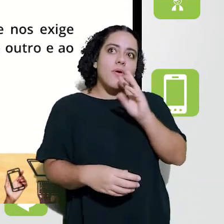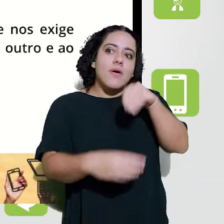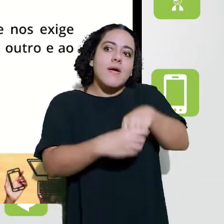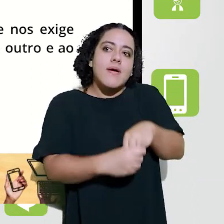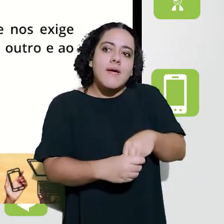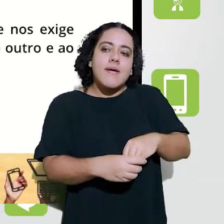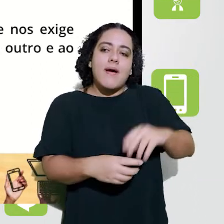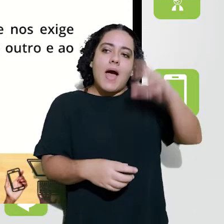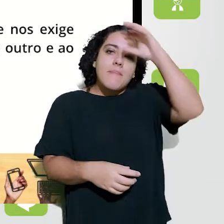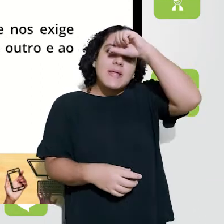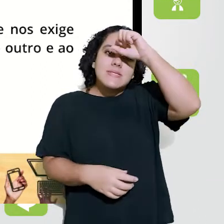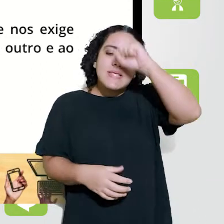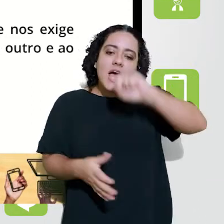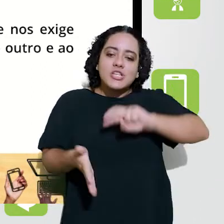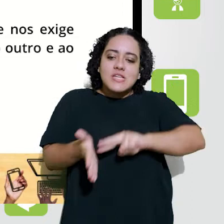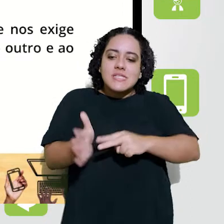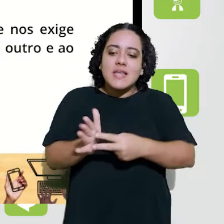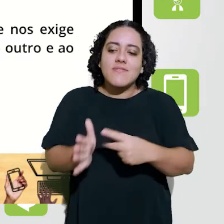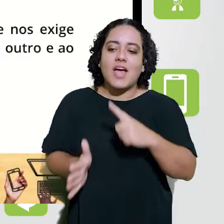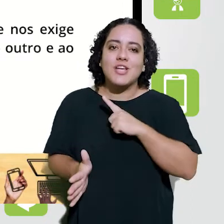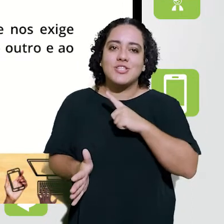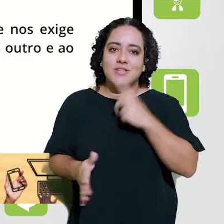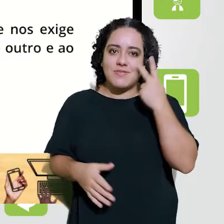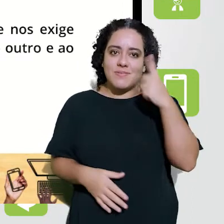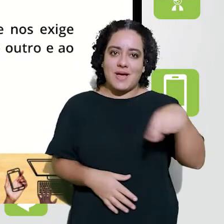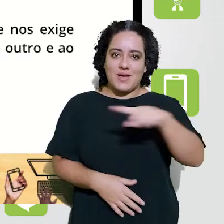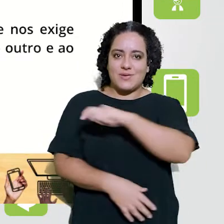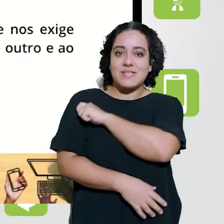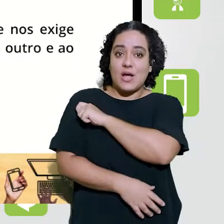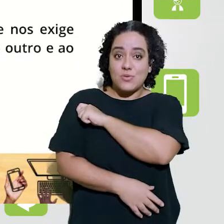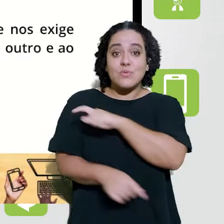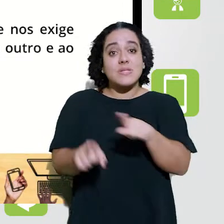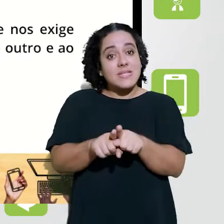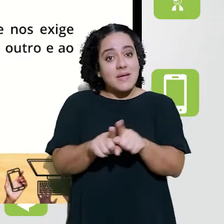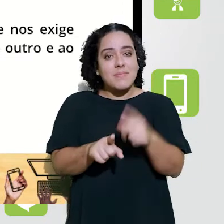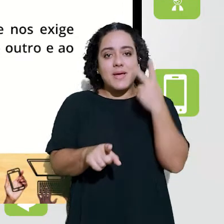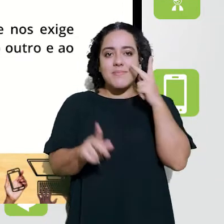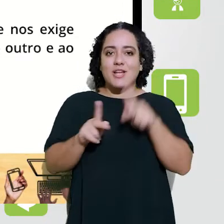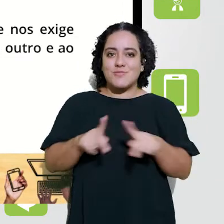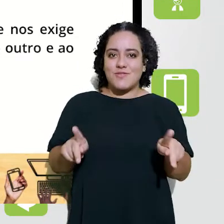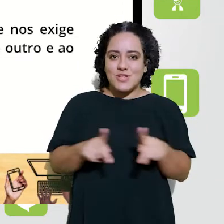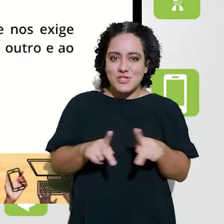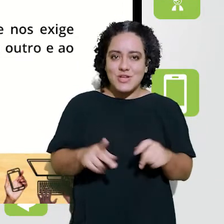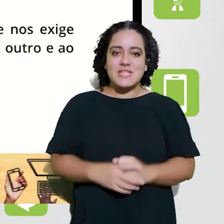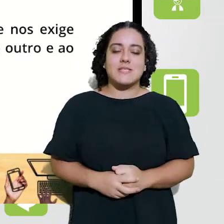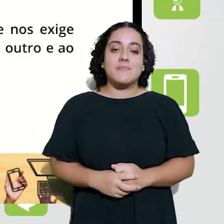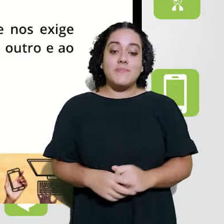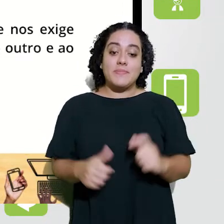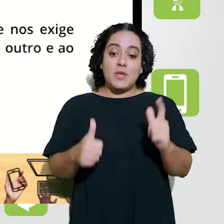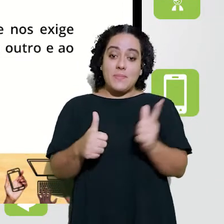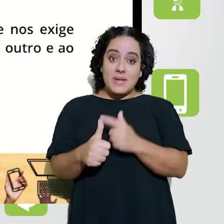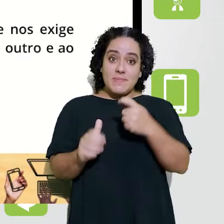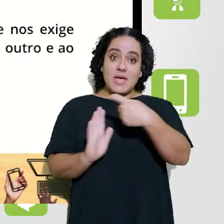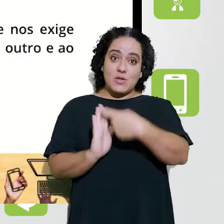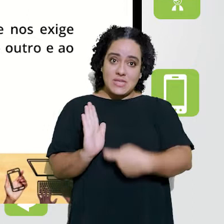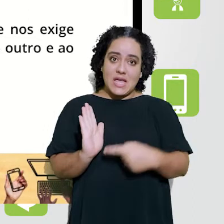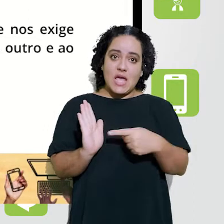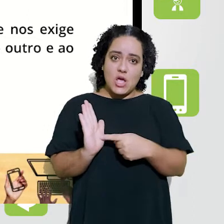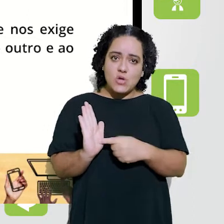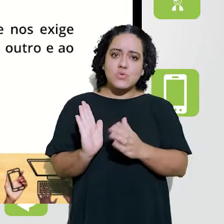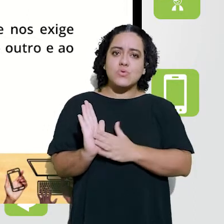produtivo, né? Do ponto de vista da aprendizagem significativa para os nossos alunos e também para nós.